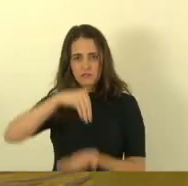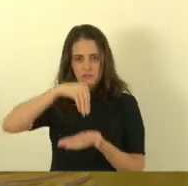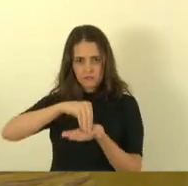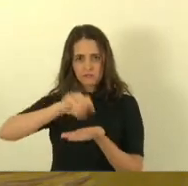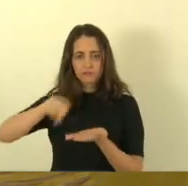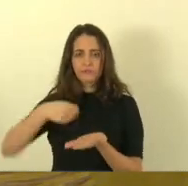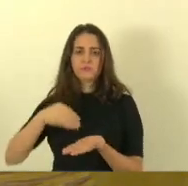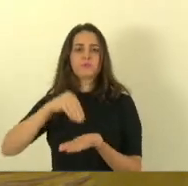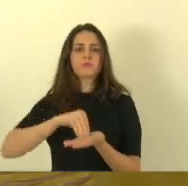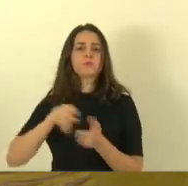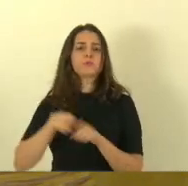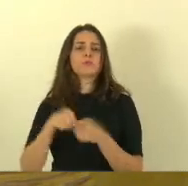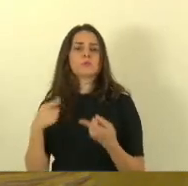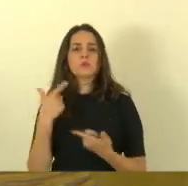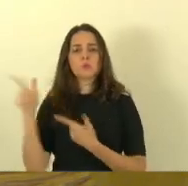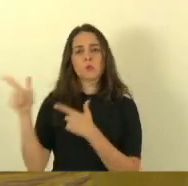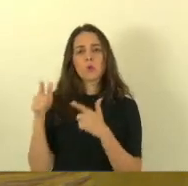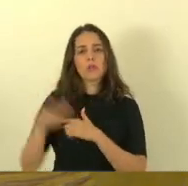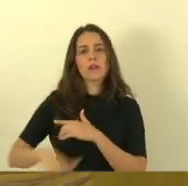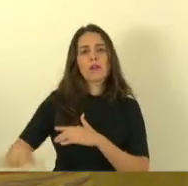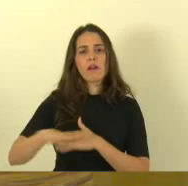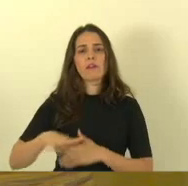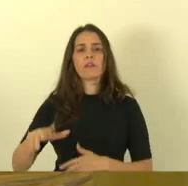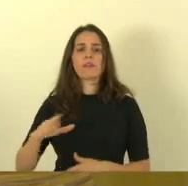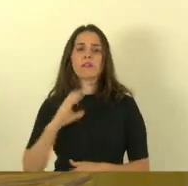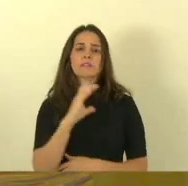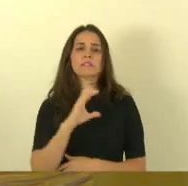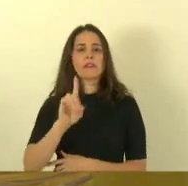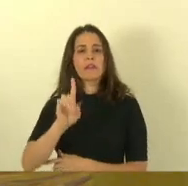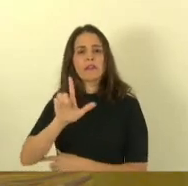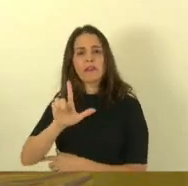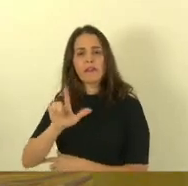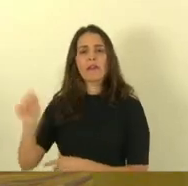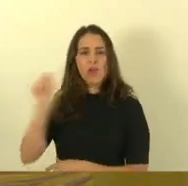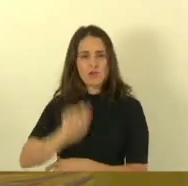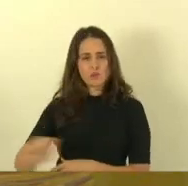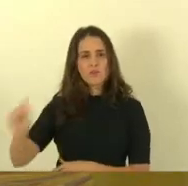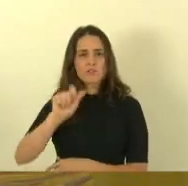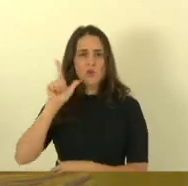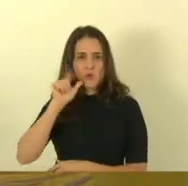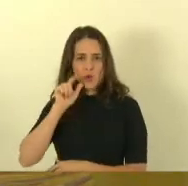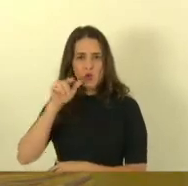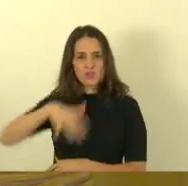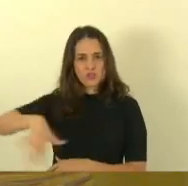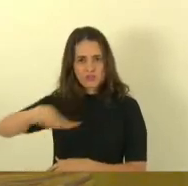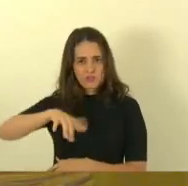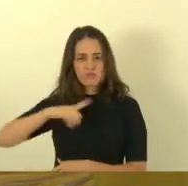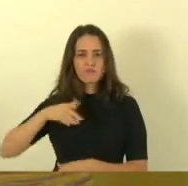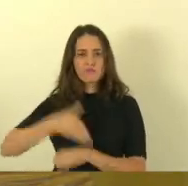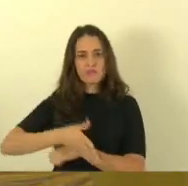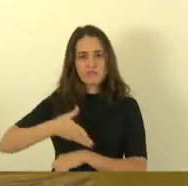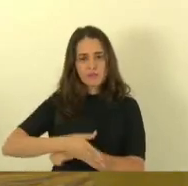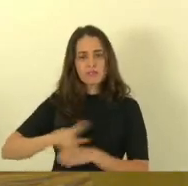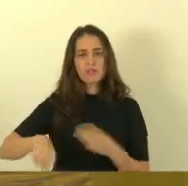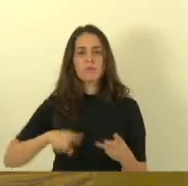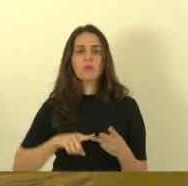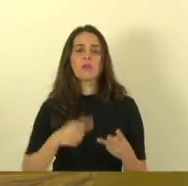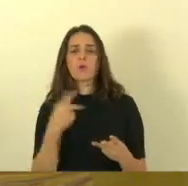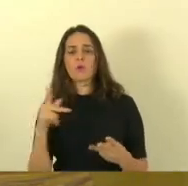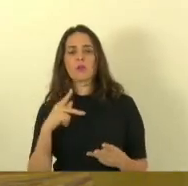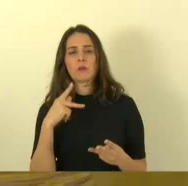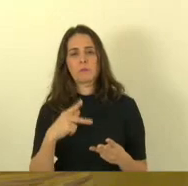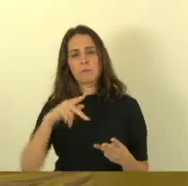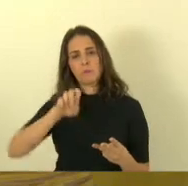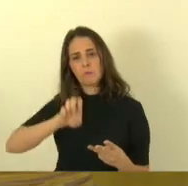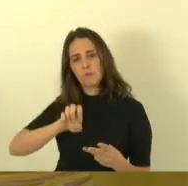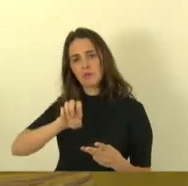Tivemos a apresentação também do setor privado, CDL, de Barra de São Francisco e Coporanga. Tivemos a participação da PetroCity e